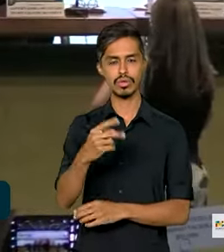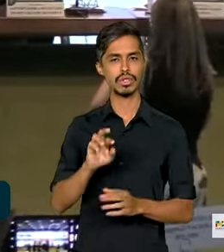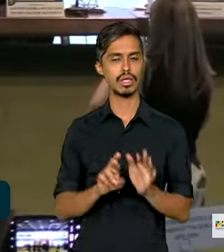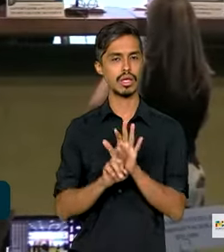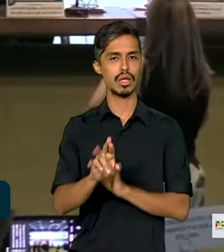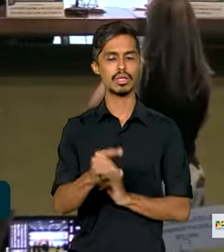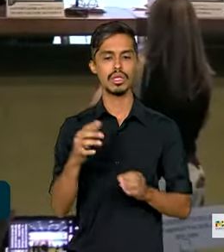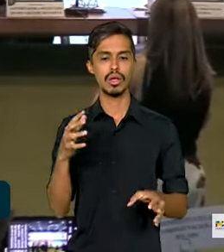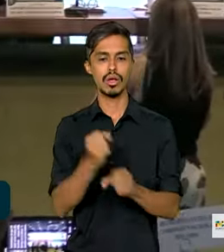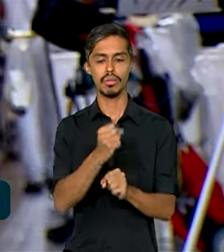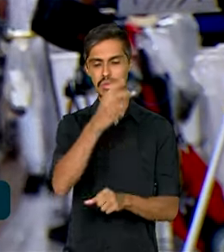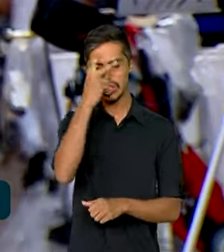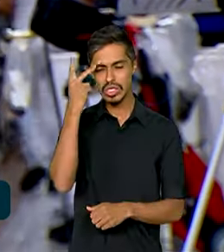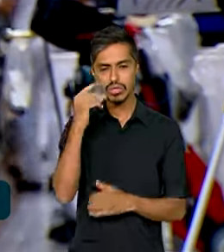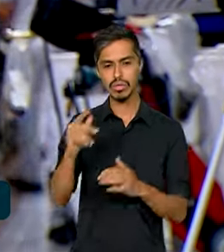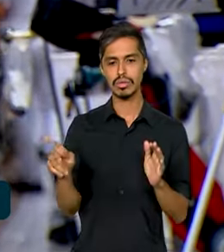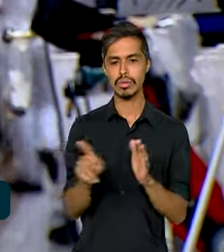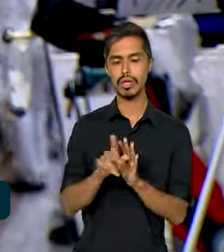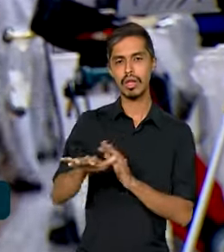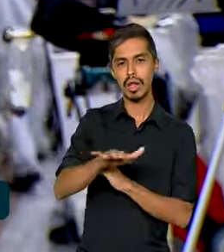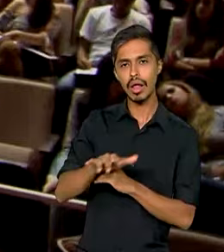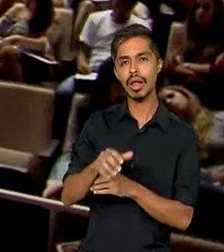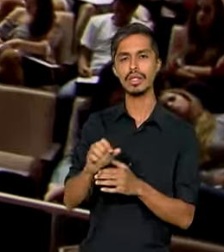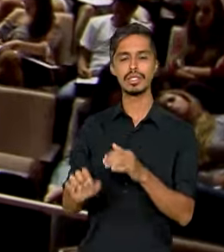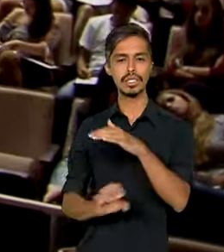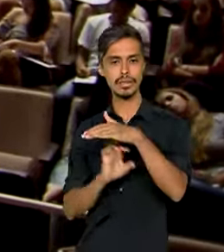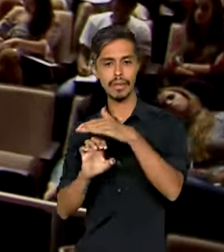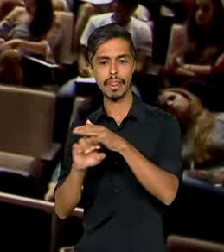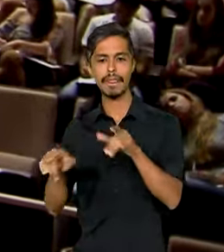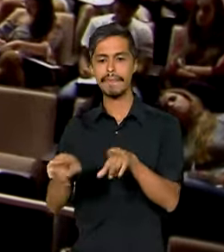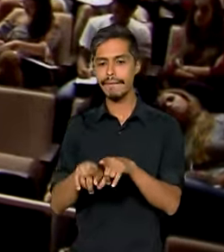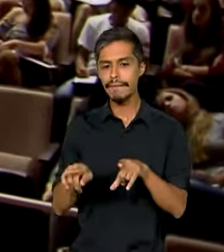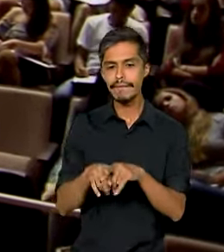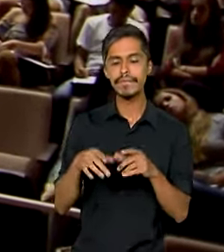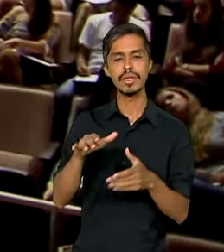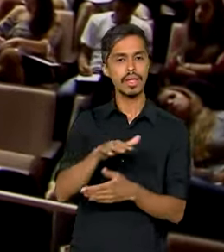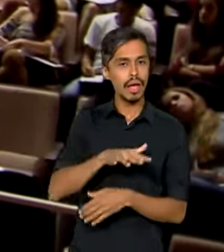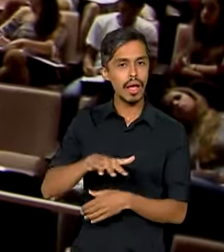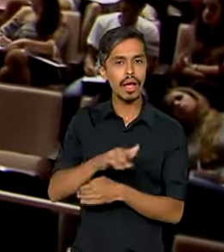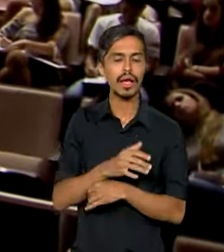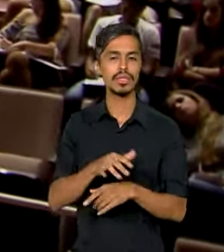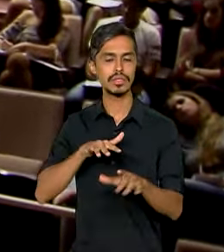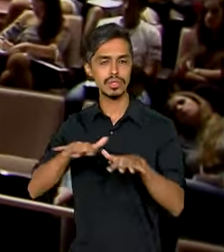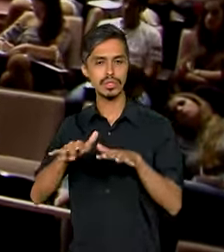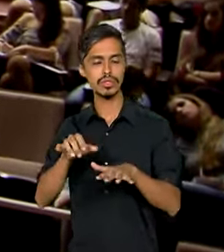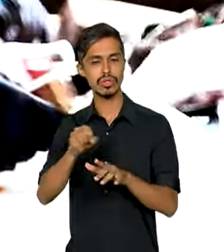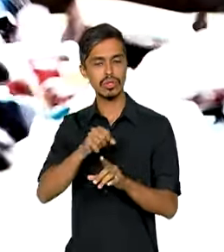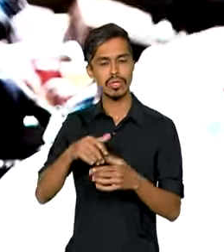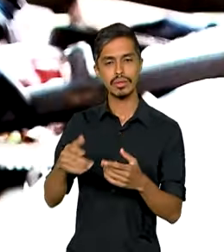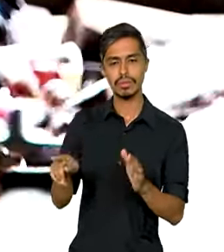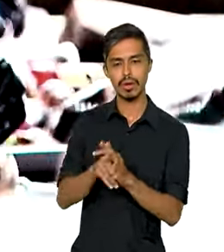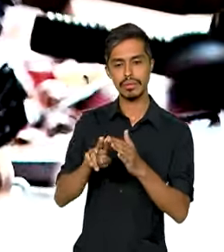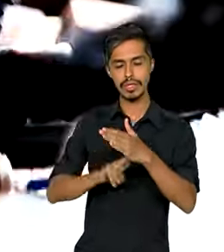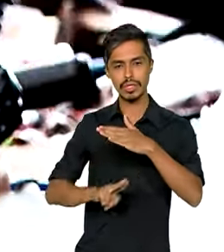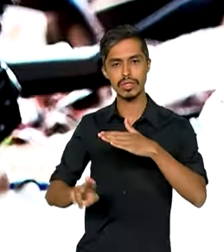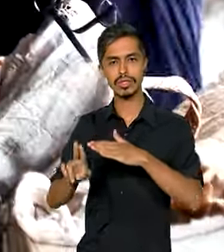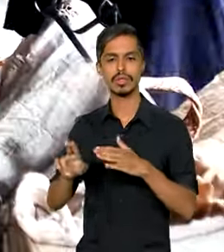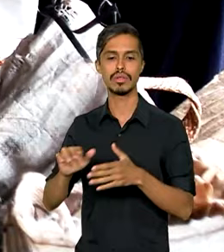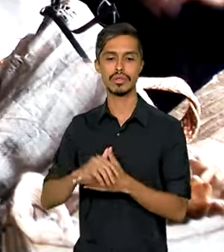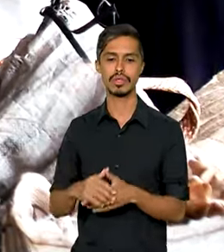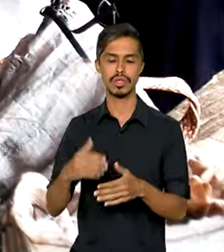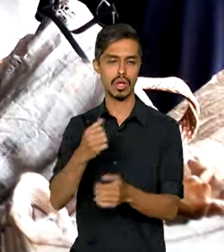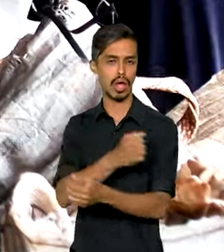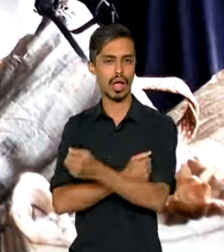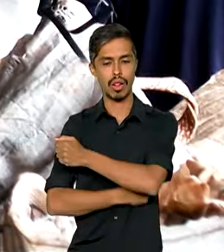composta por entidades do setor produtivo, dos movimentos sociais, de estudantes, de organizações